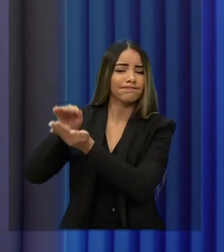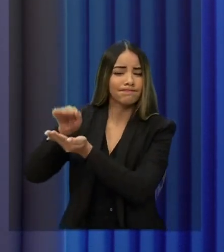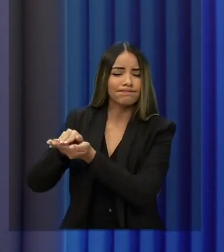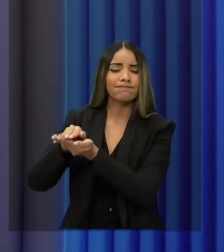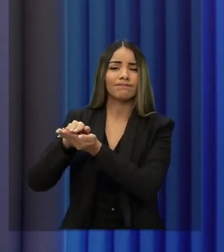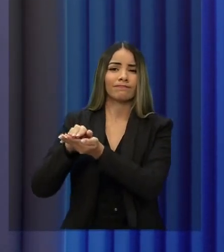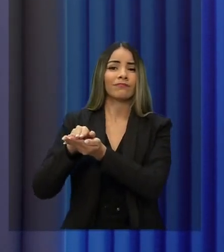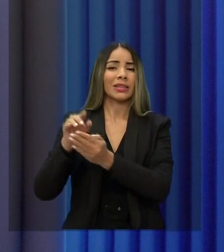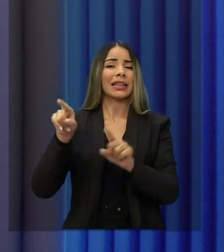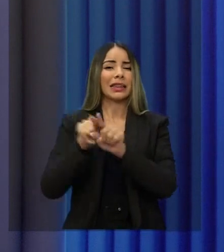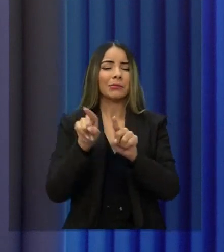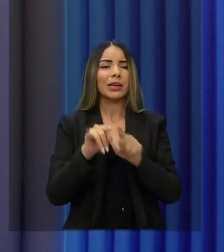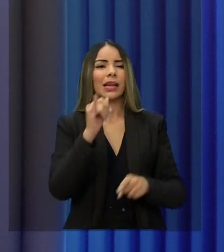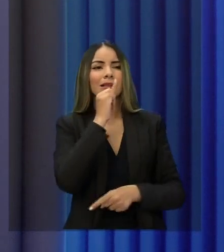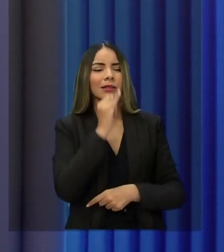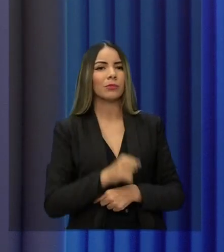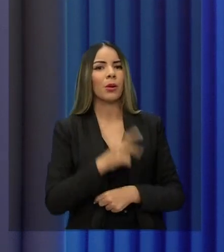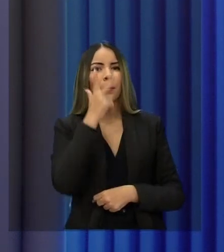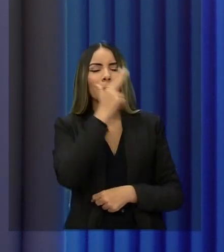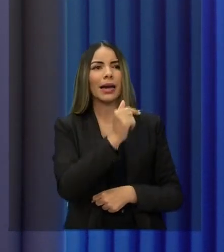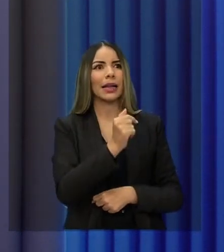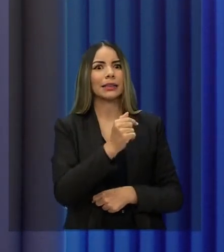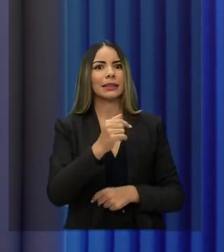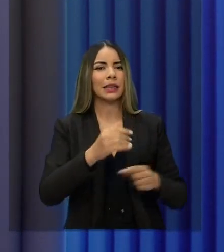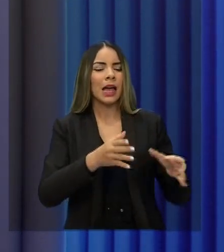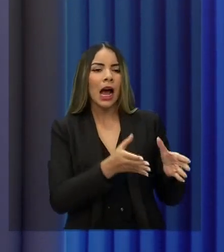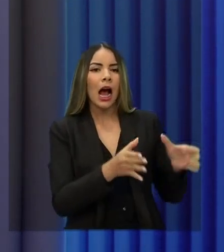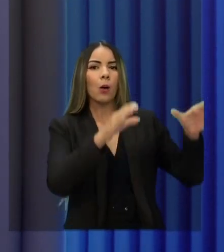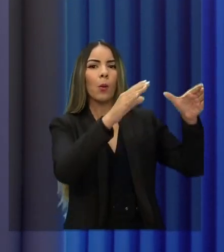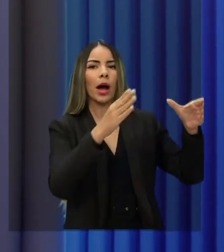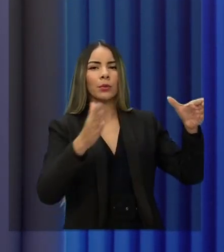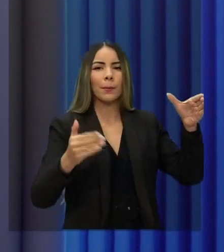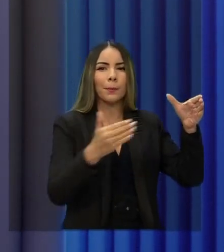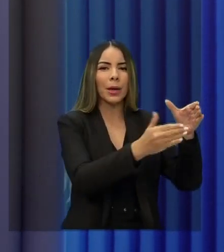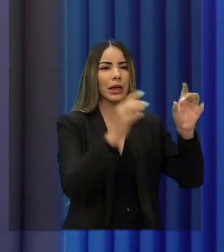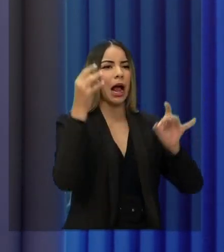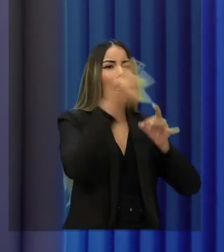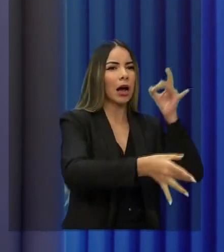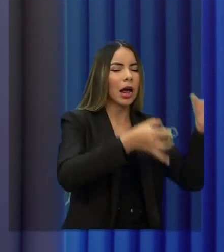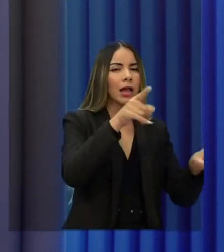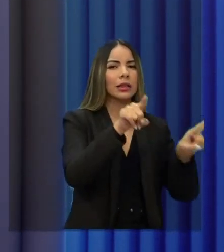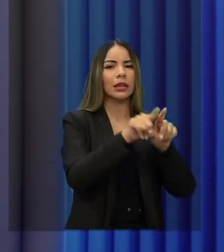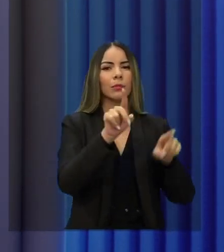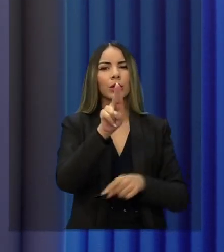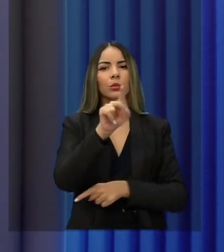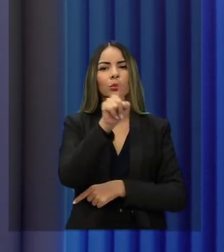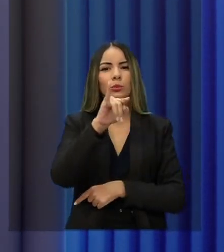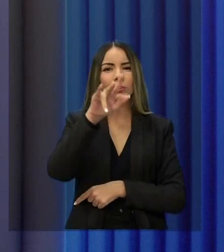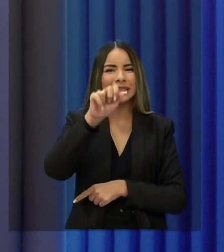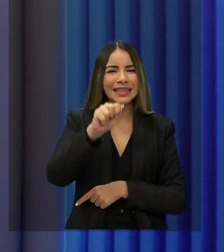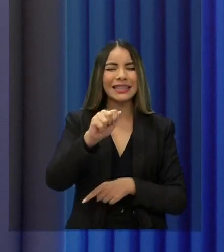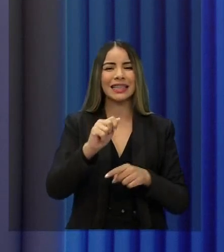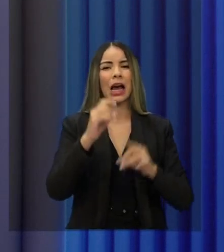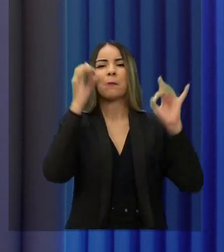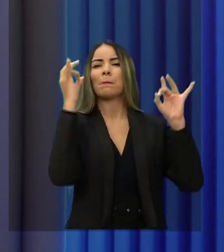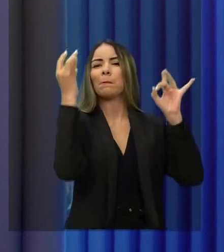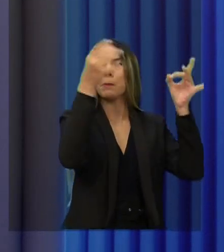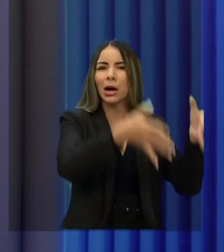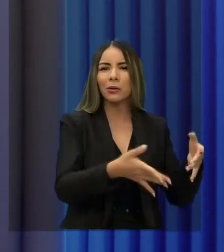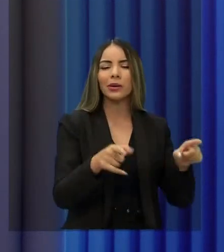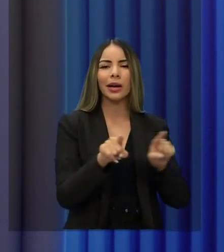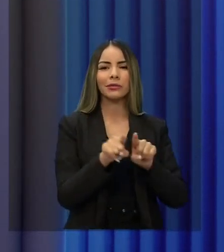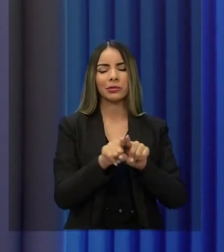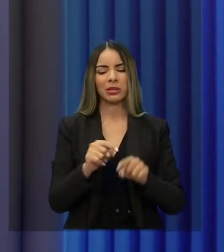aquário que está abandonado ali na Praia de Iracema, os tatuzões, a usina de cana-de-açúcar que foi adquirida lá em Barbalho e que está abandonada nesse momento.